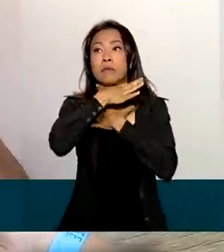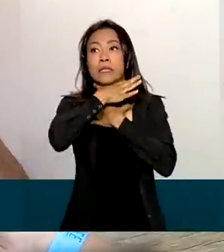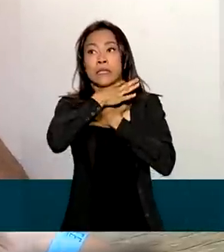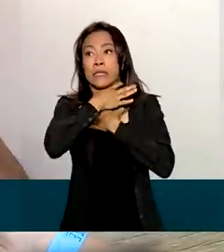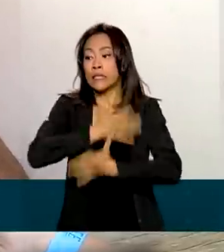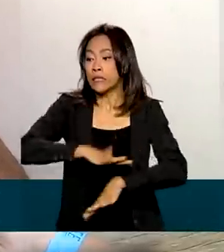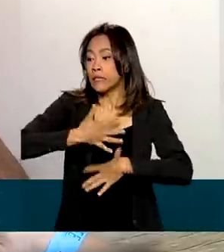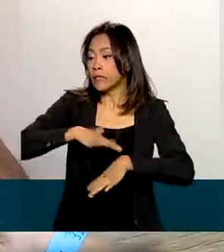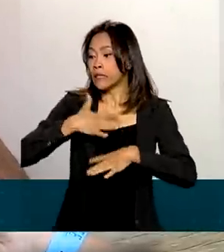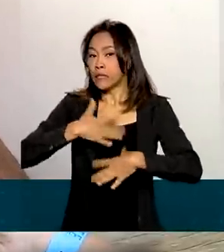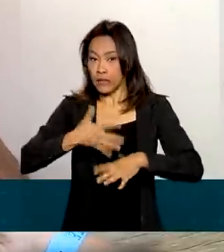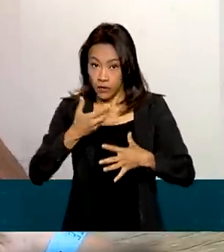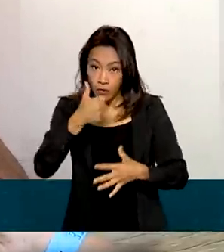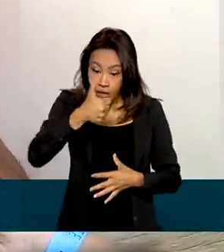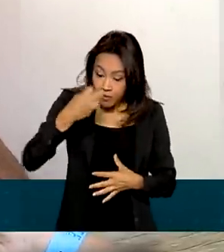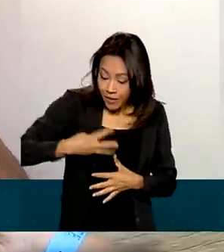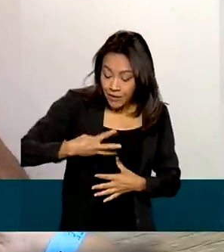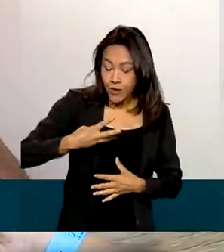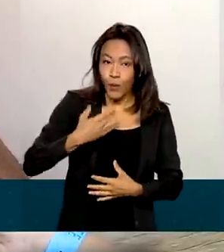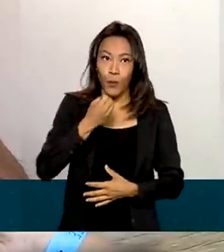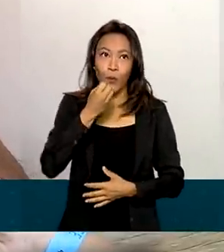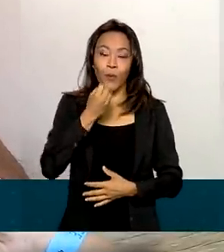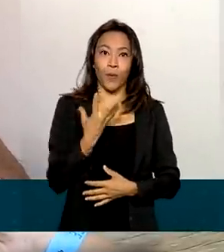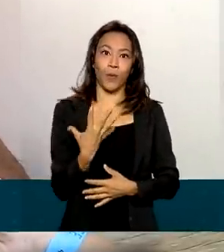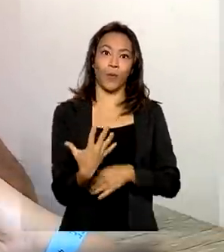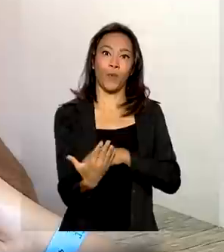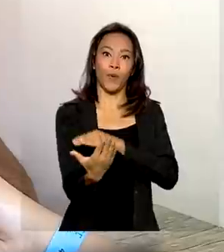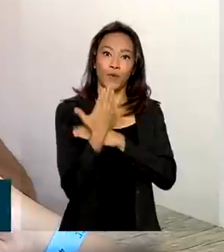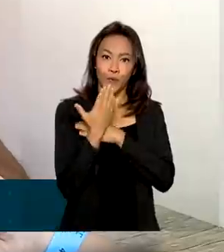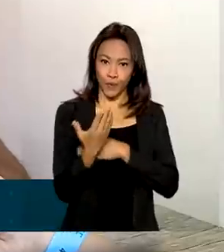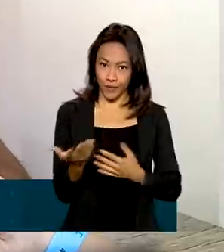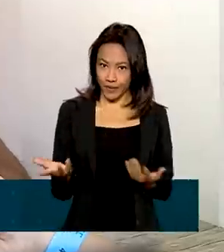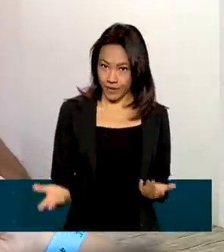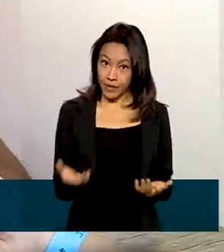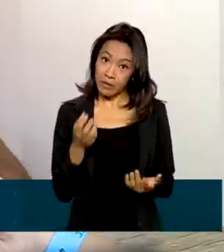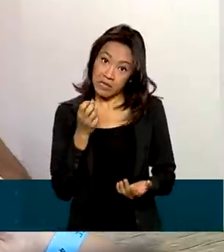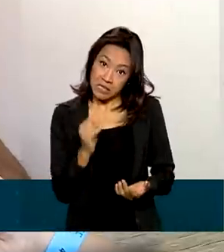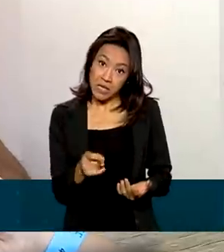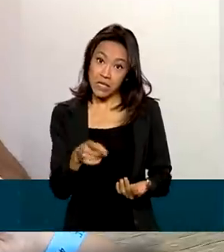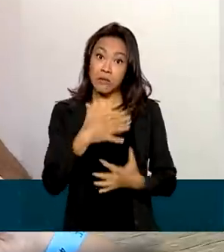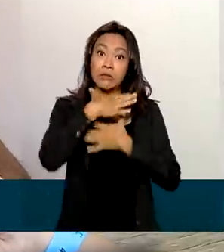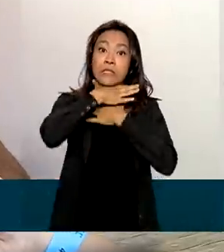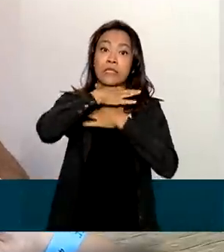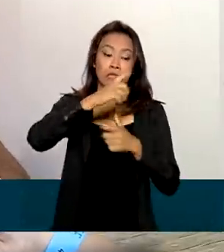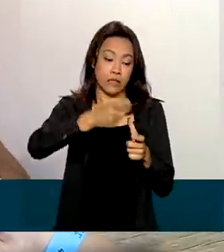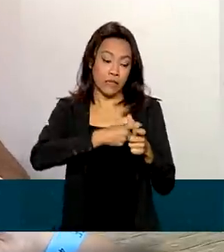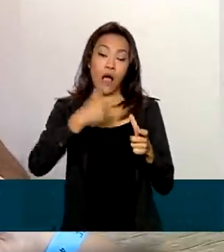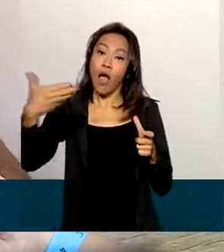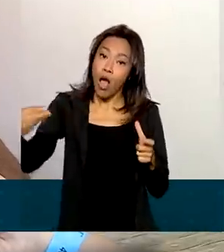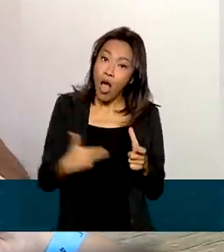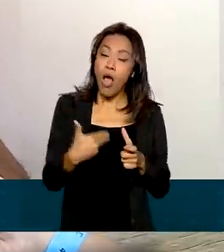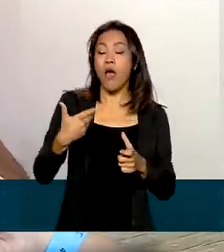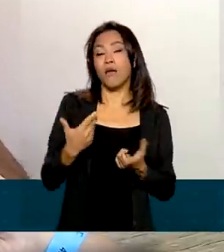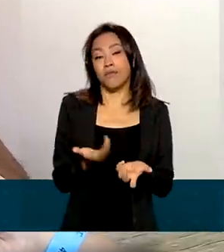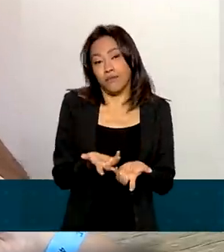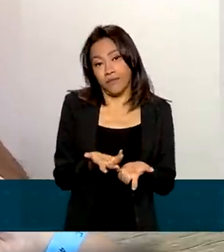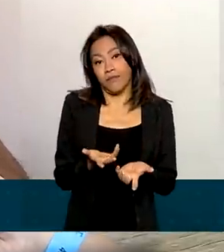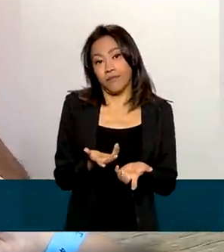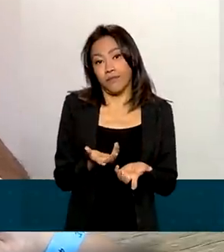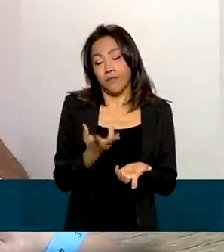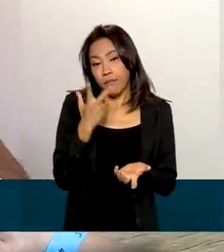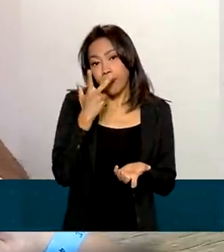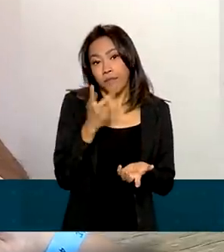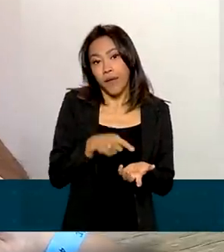difícil. Agora, as pessoas não querem dizer necessariamente que é para consumir. Agora, se elas estão endividadas, seria também mais ou menos parecido com a do